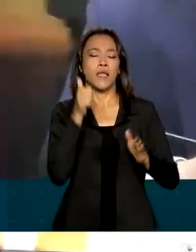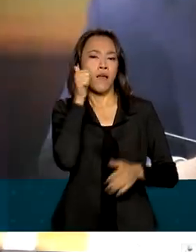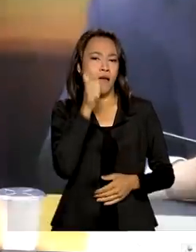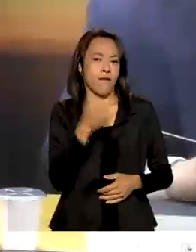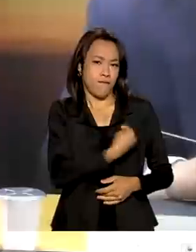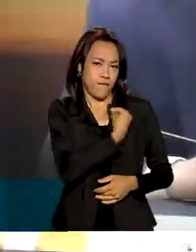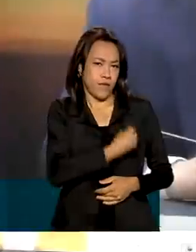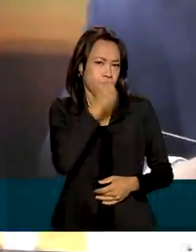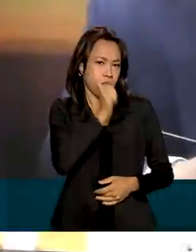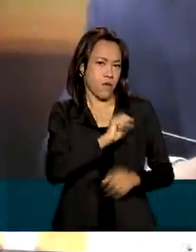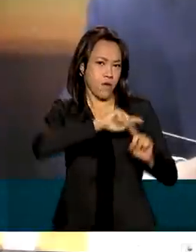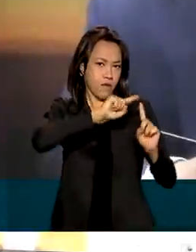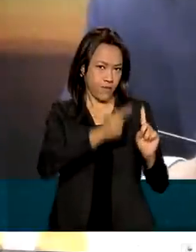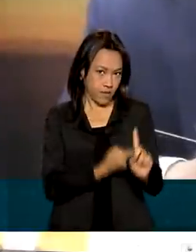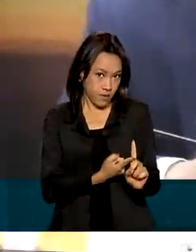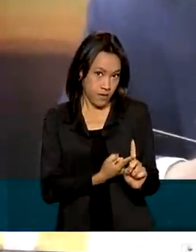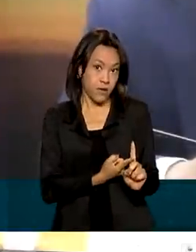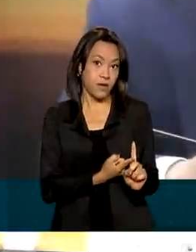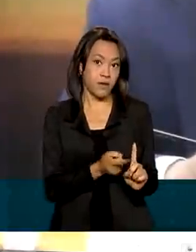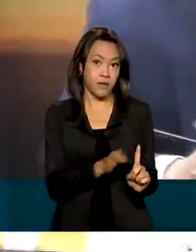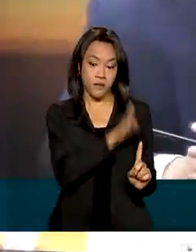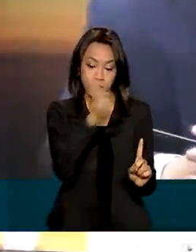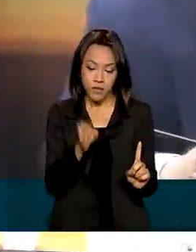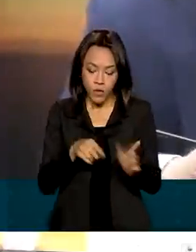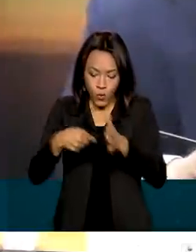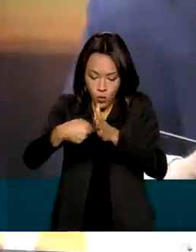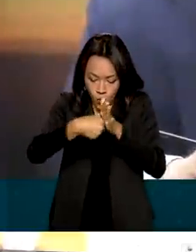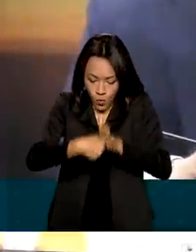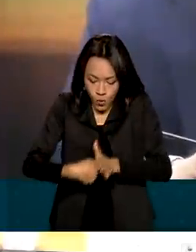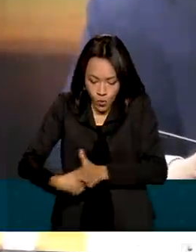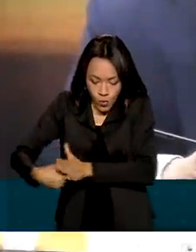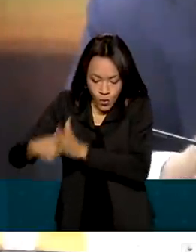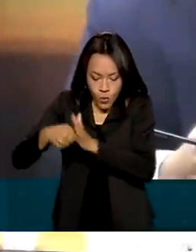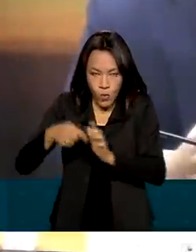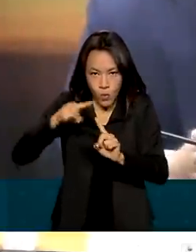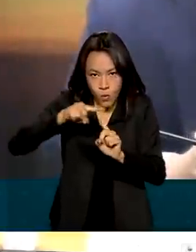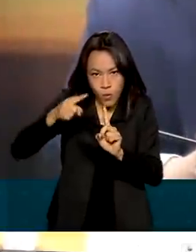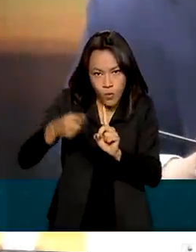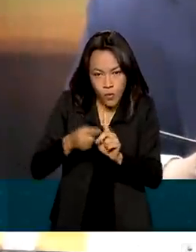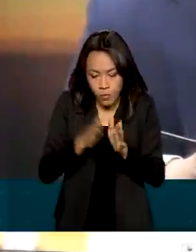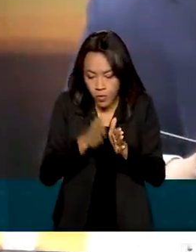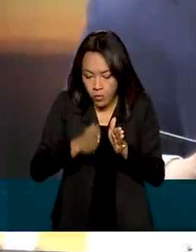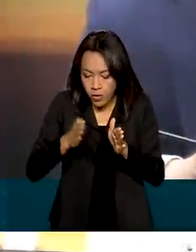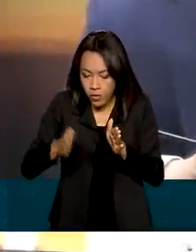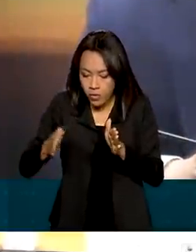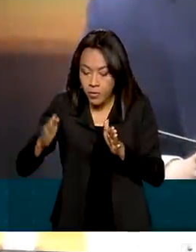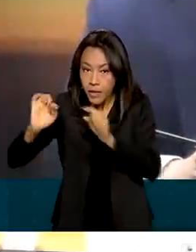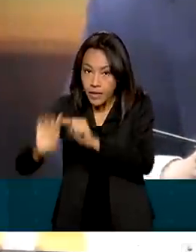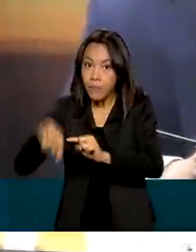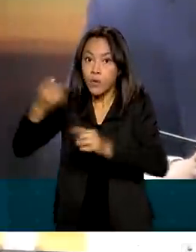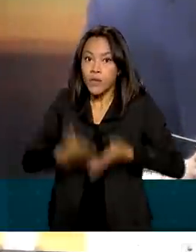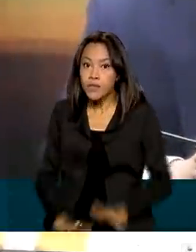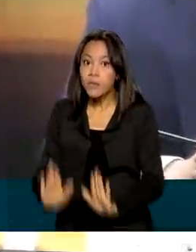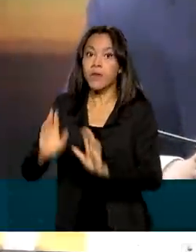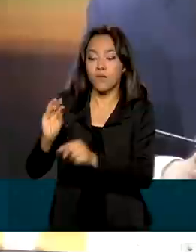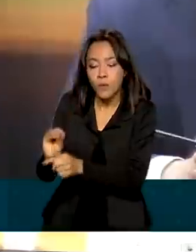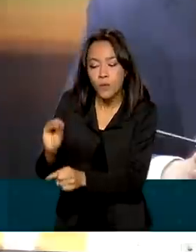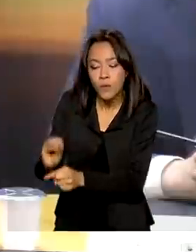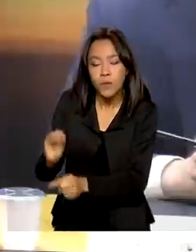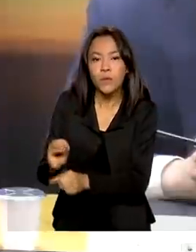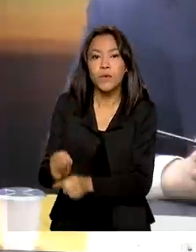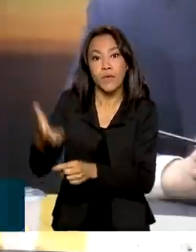a gravidez, o pré-natal, a consulta pós-natal e que na criança